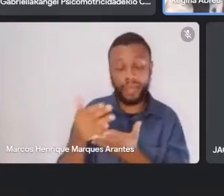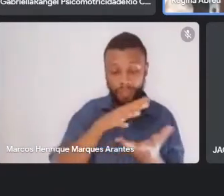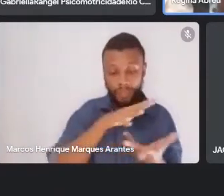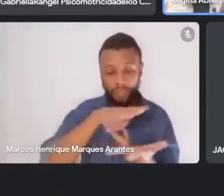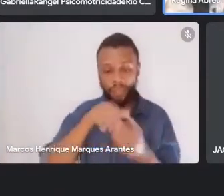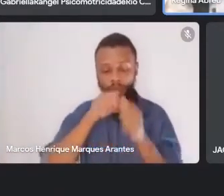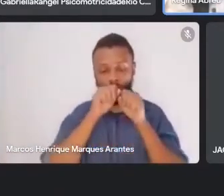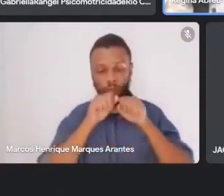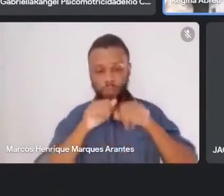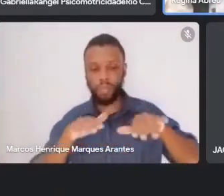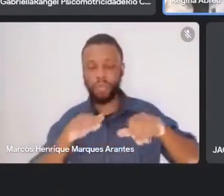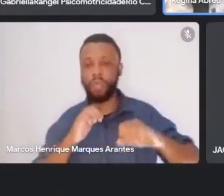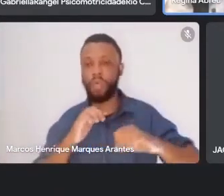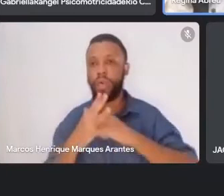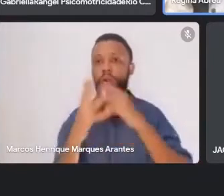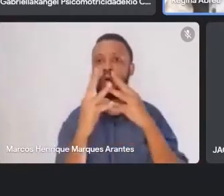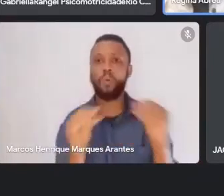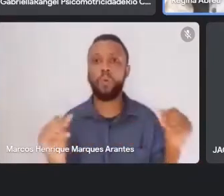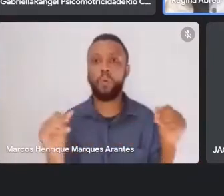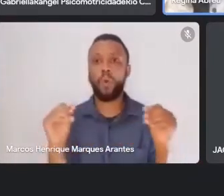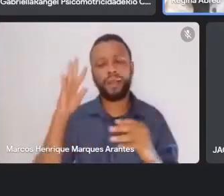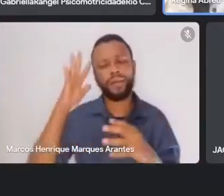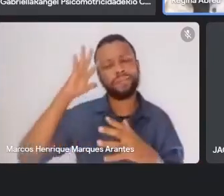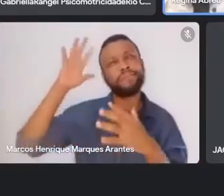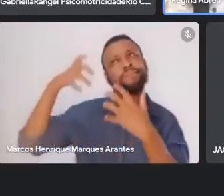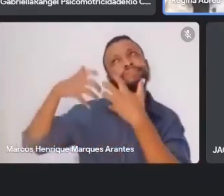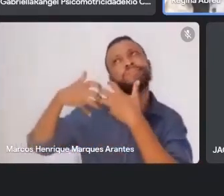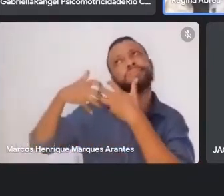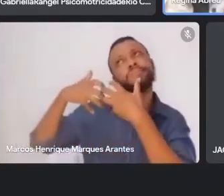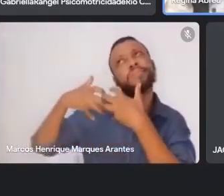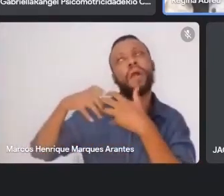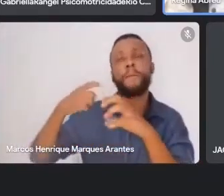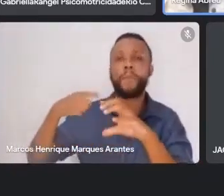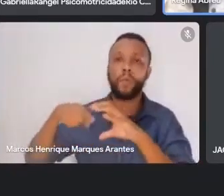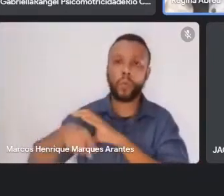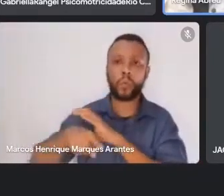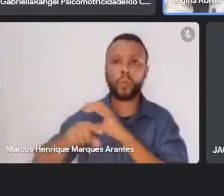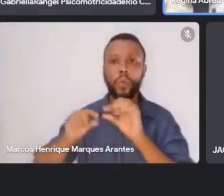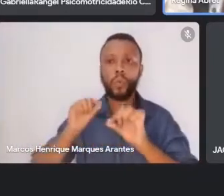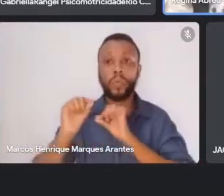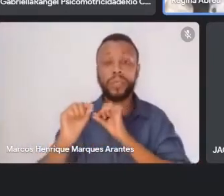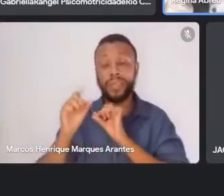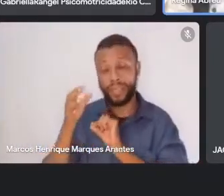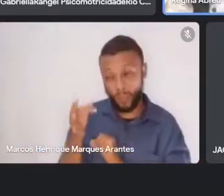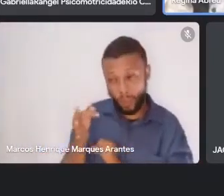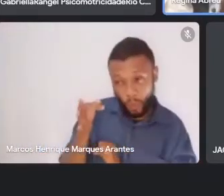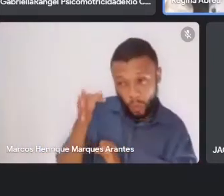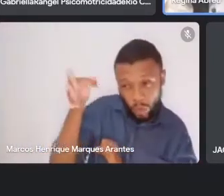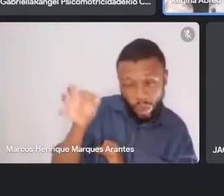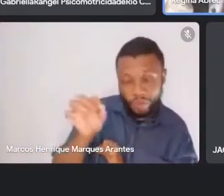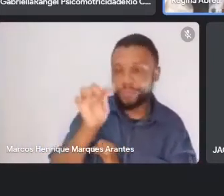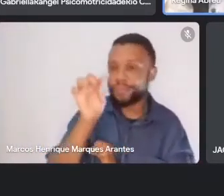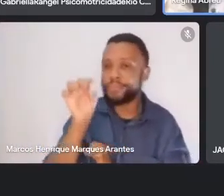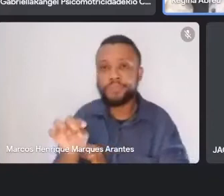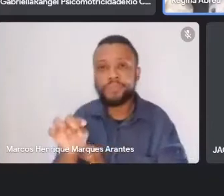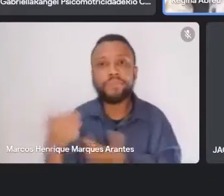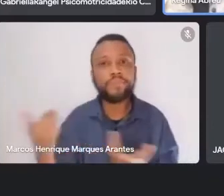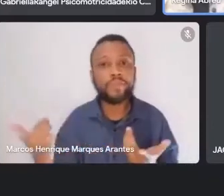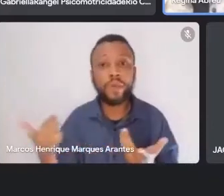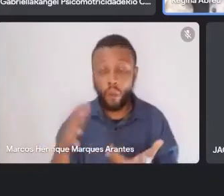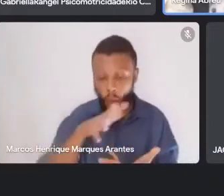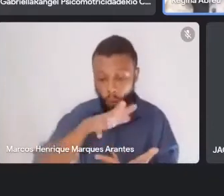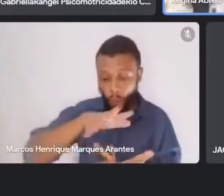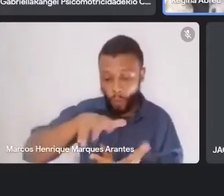pessoas fazendo aquelas reflexões profundas do que é daqui para frente. Daqui para frente, o mundo tem que melhorar